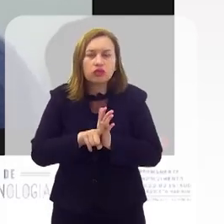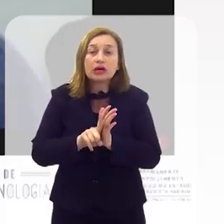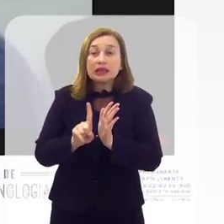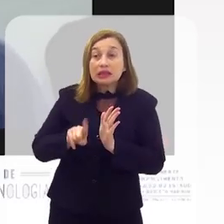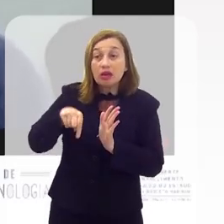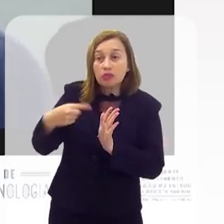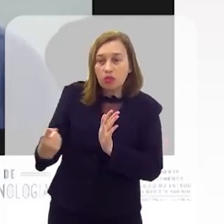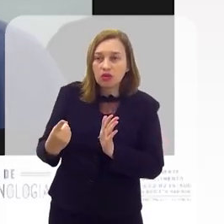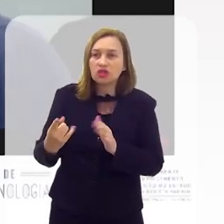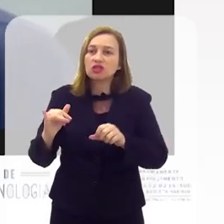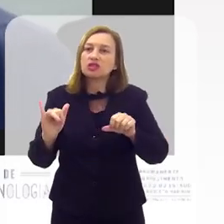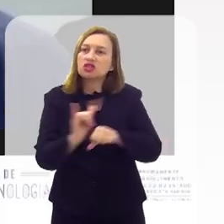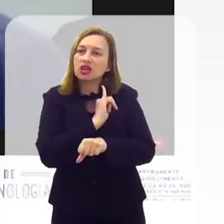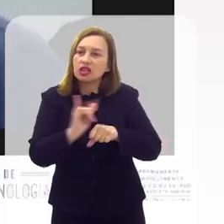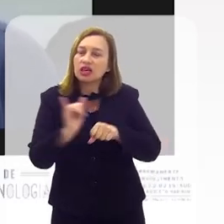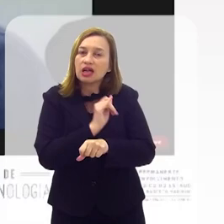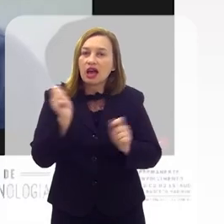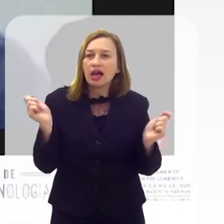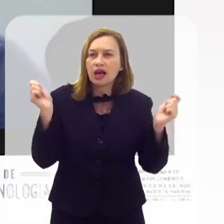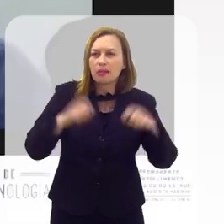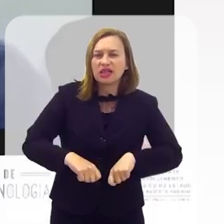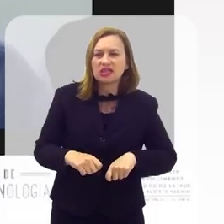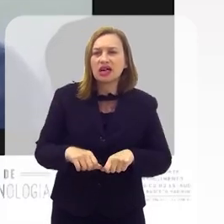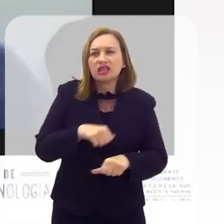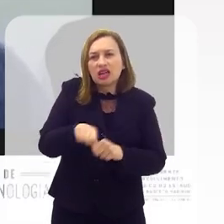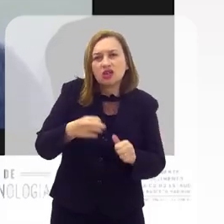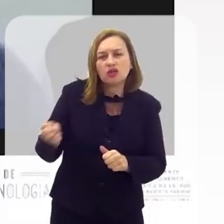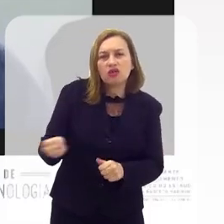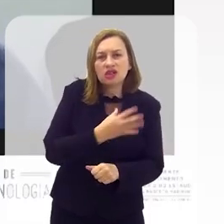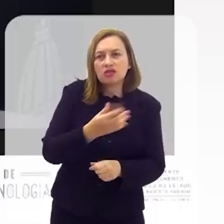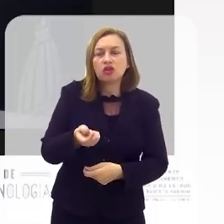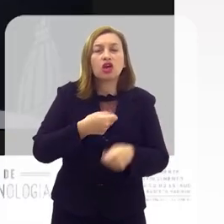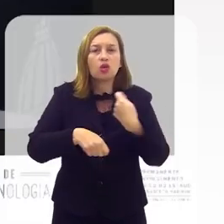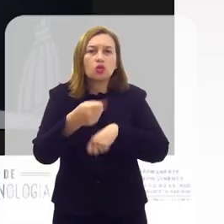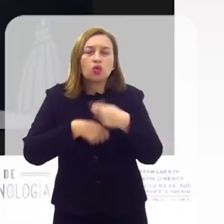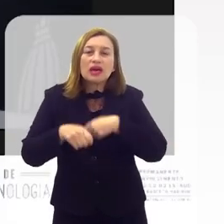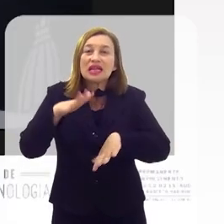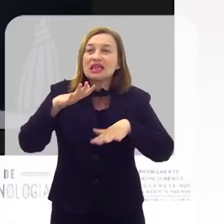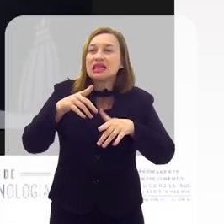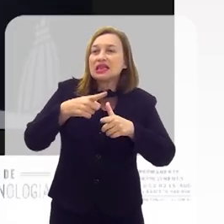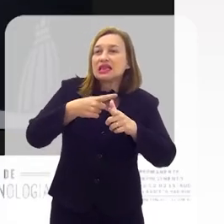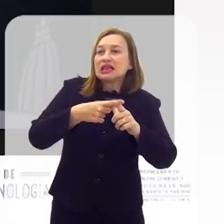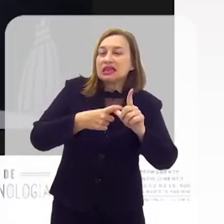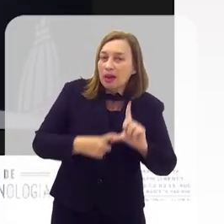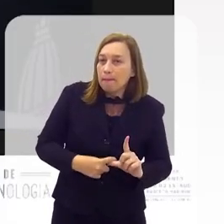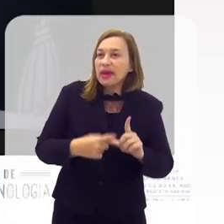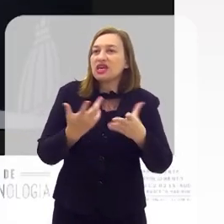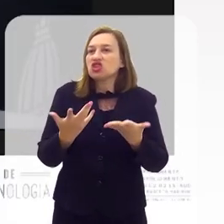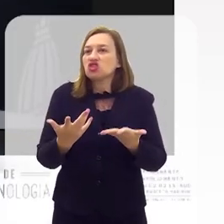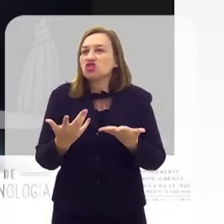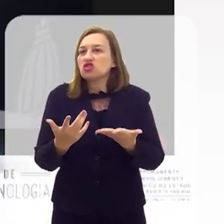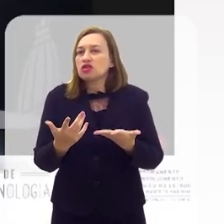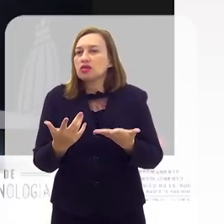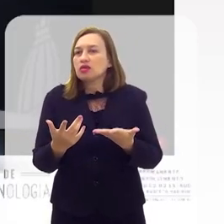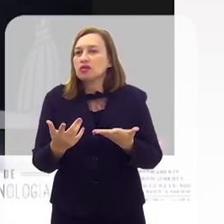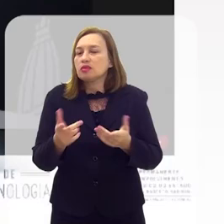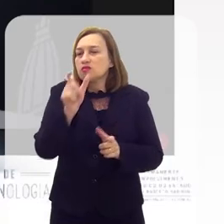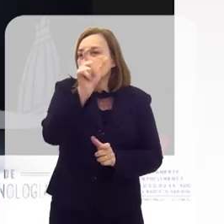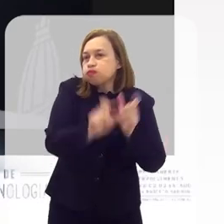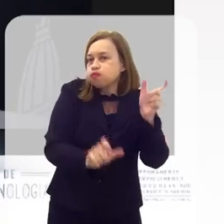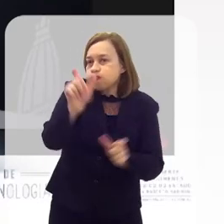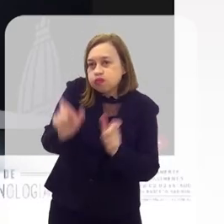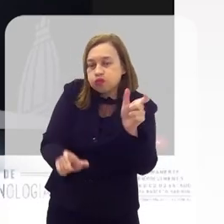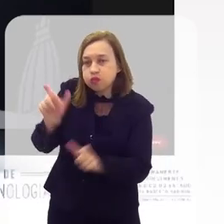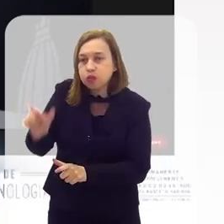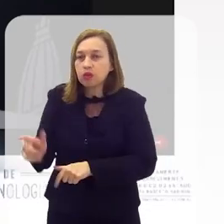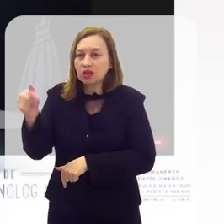de cinco anos com revisão após cinco anos dessa estratégia. A capacidade de inovação de uma economia, ela